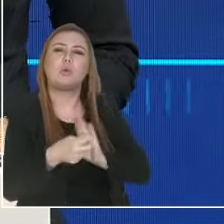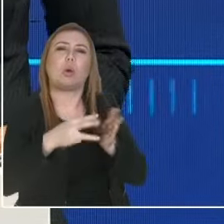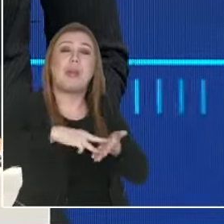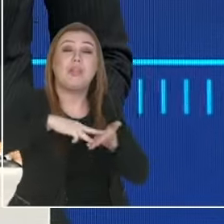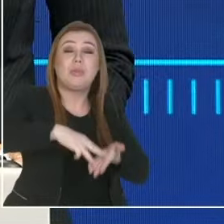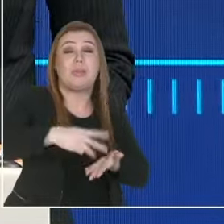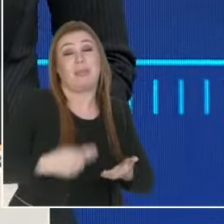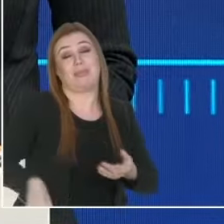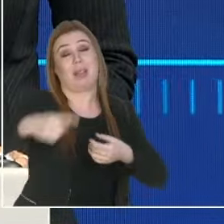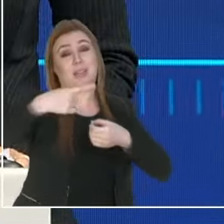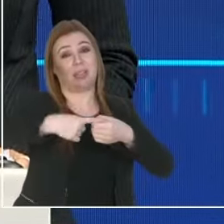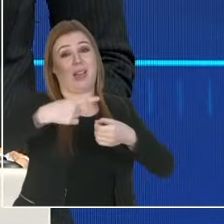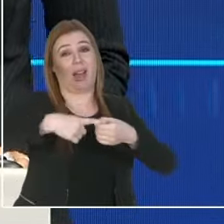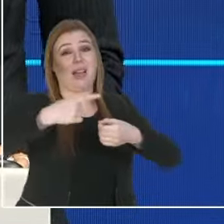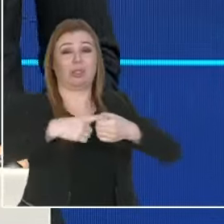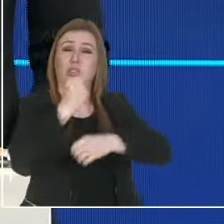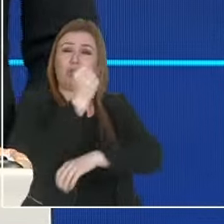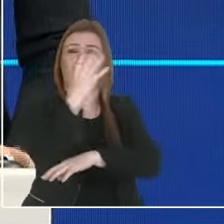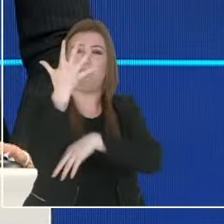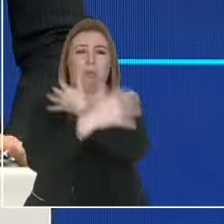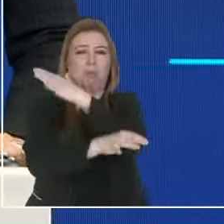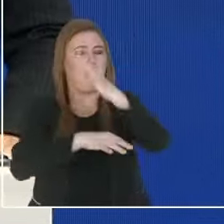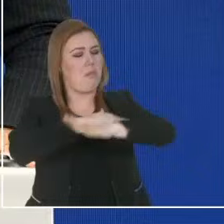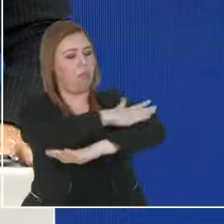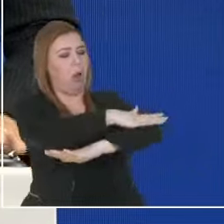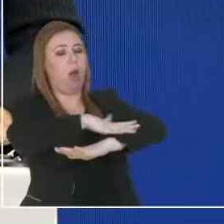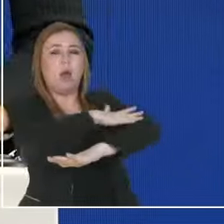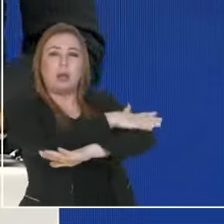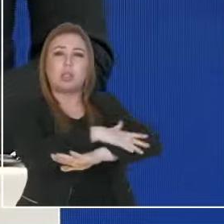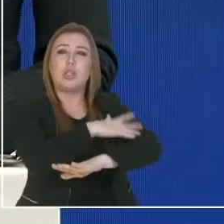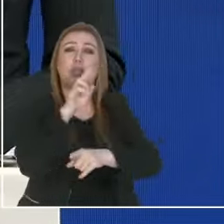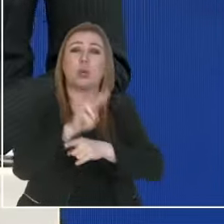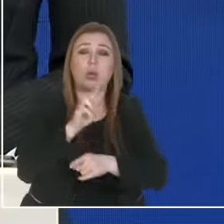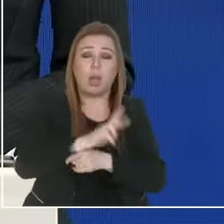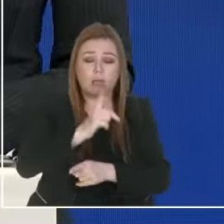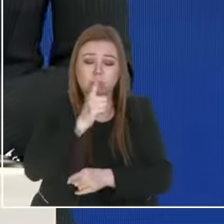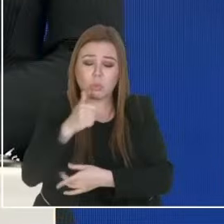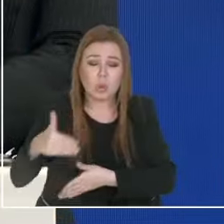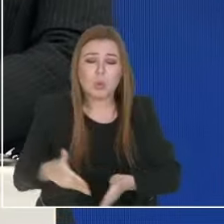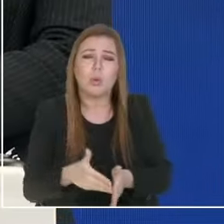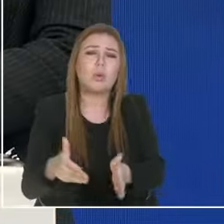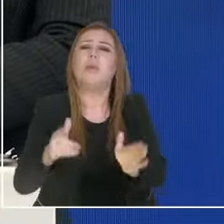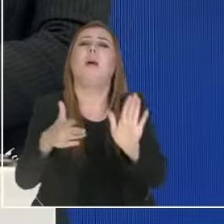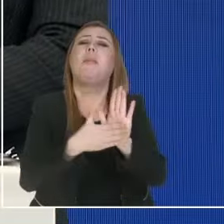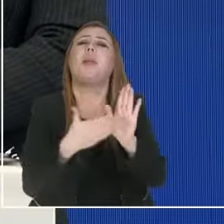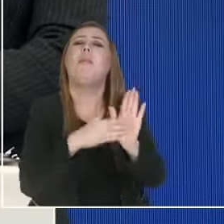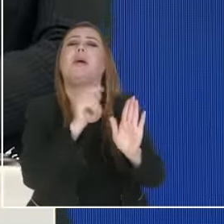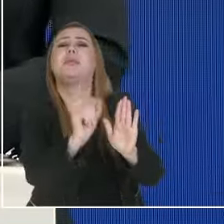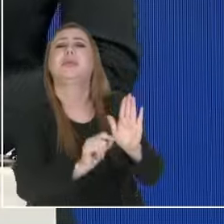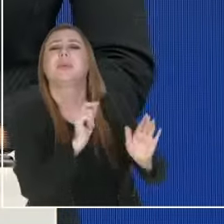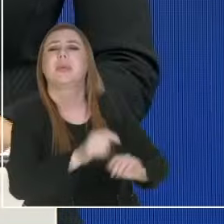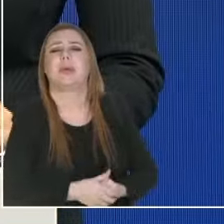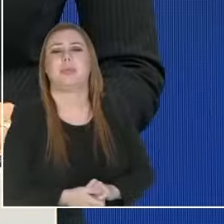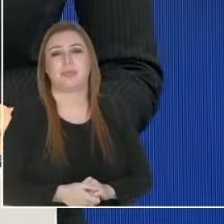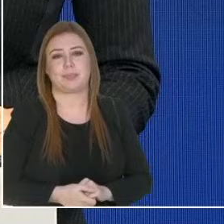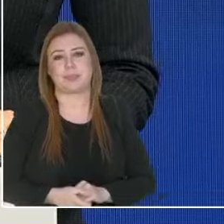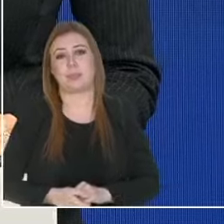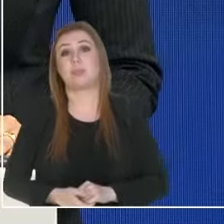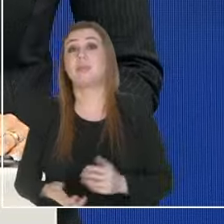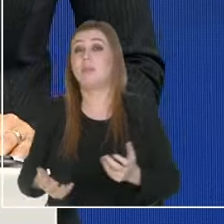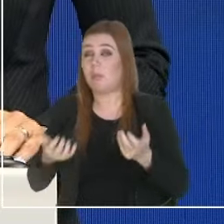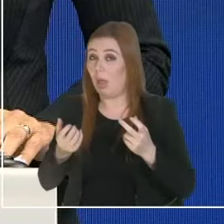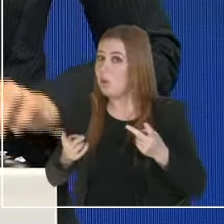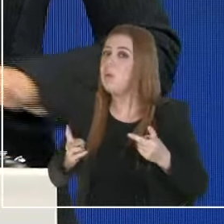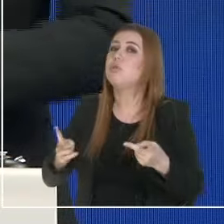cidade, dos nossos parques, do cuidado com a água. Qual é a sua proposta para isso, candidata? A gente pretende manter, por exemplo, os bons